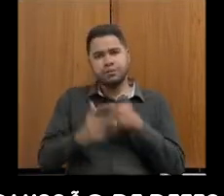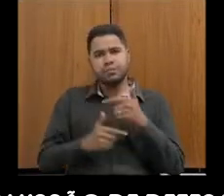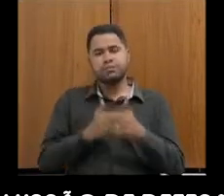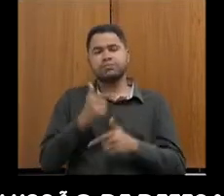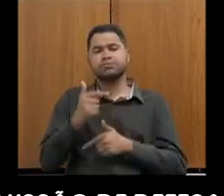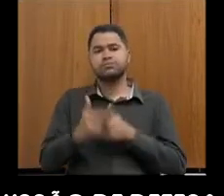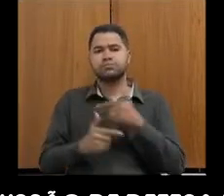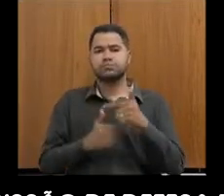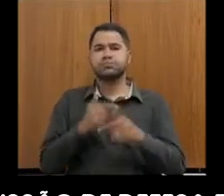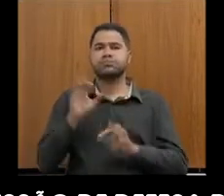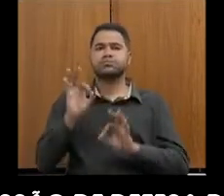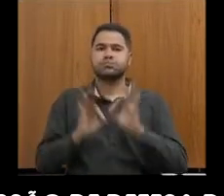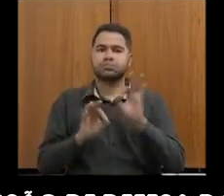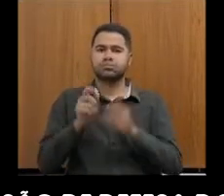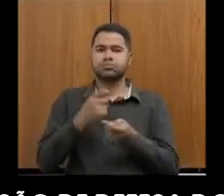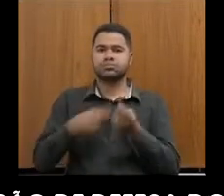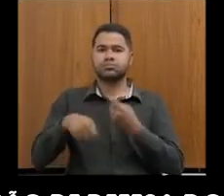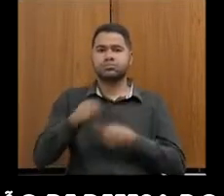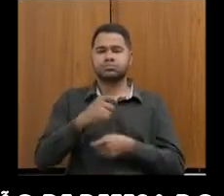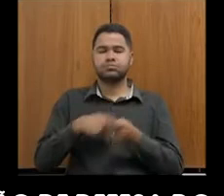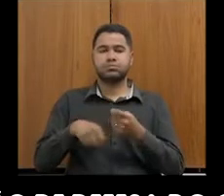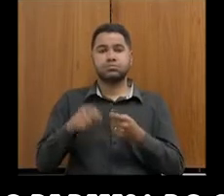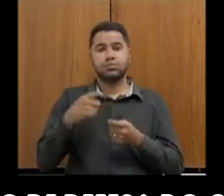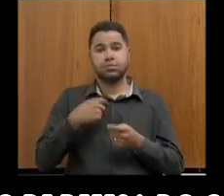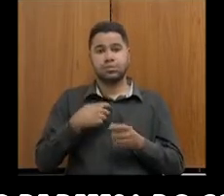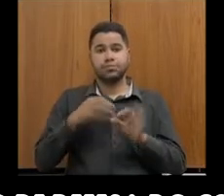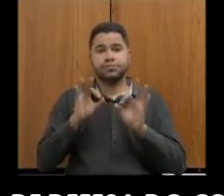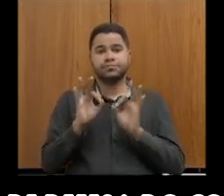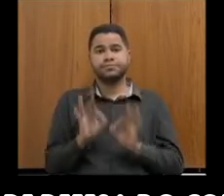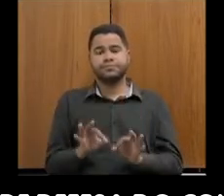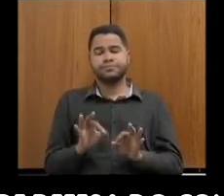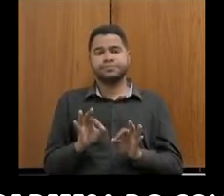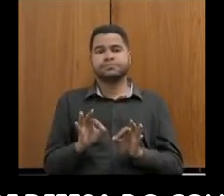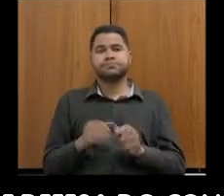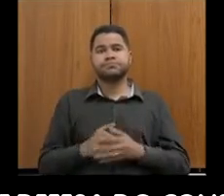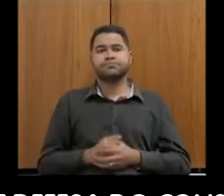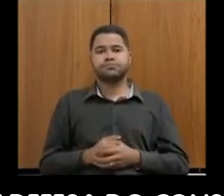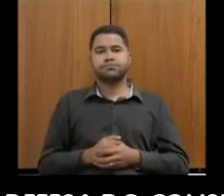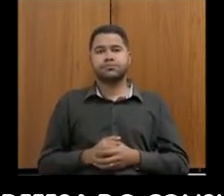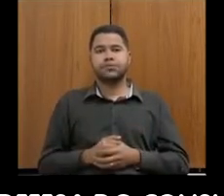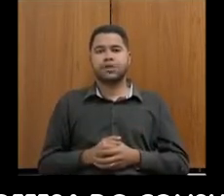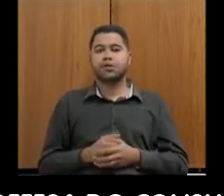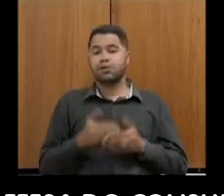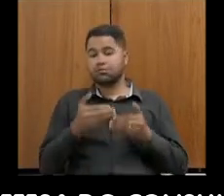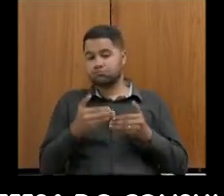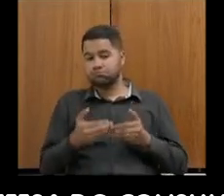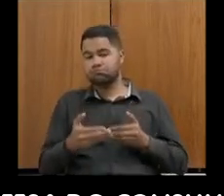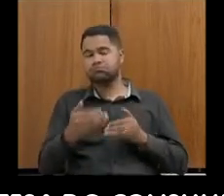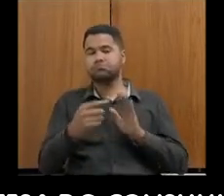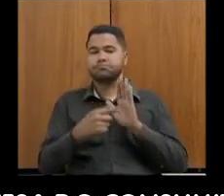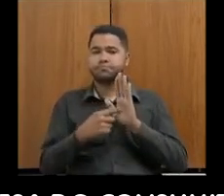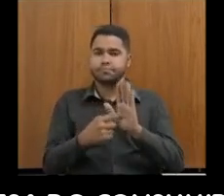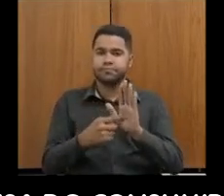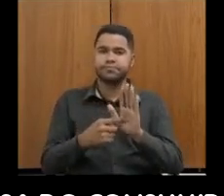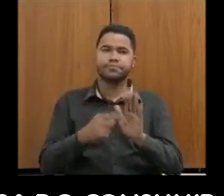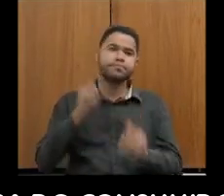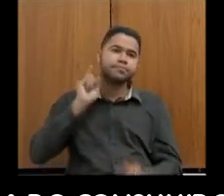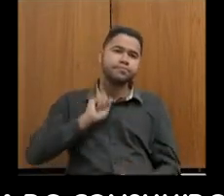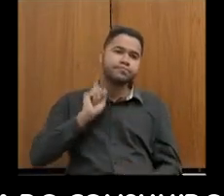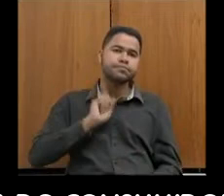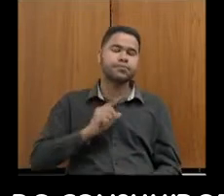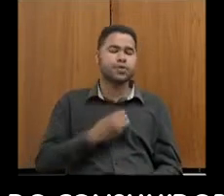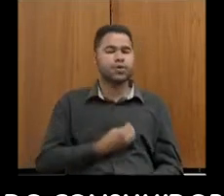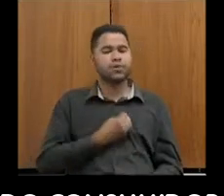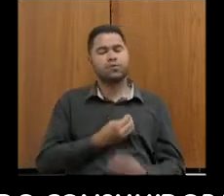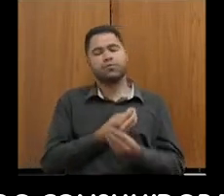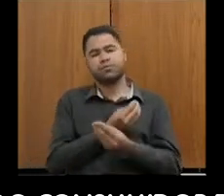colocar as finanças em ordem e eu com certeza é algo que entregaremos para os mineiros e para as mineiras uma vida